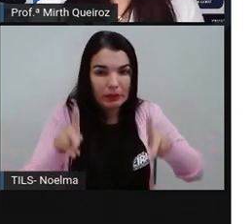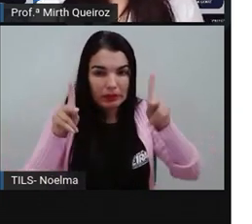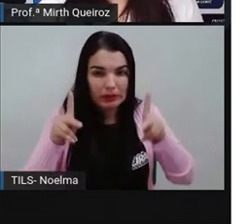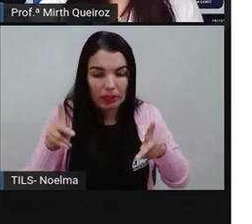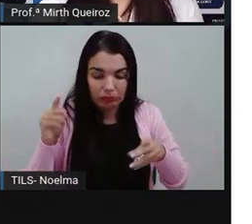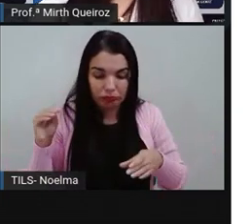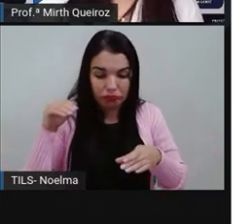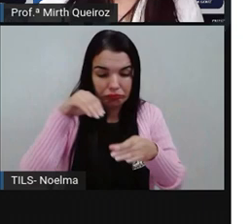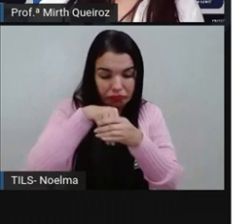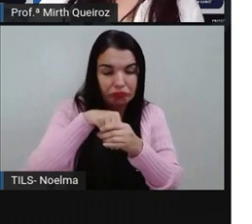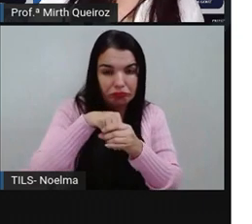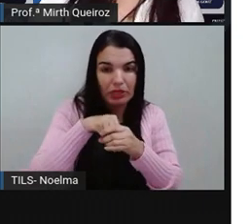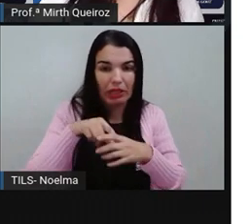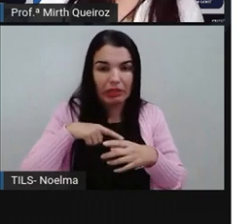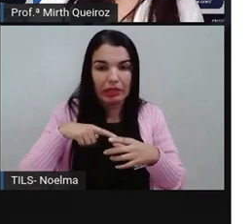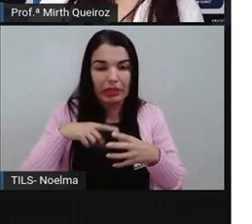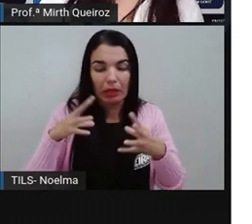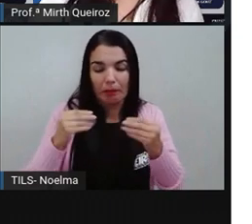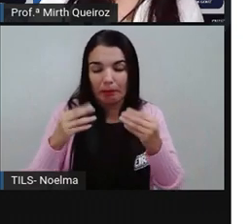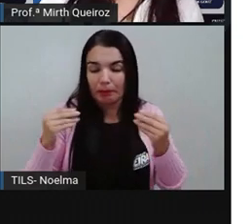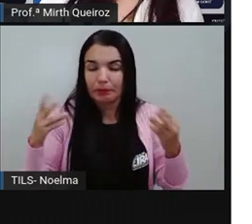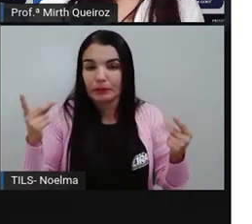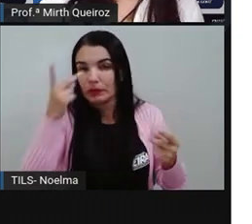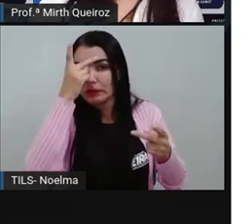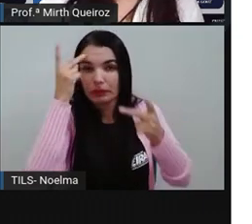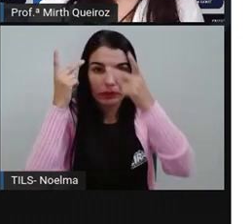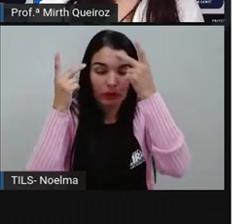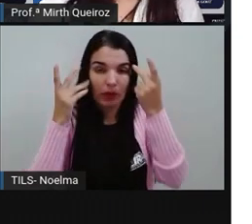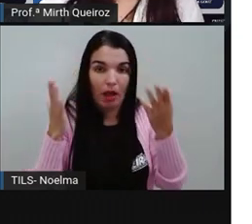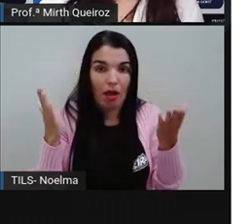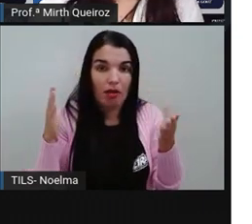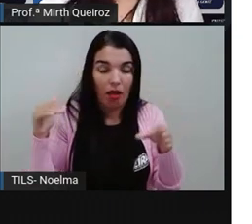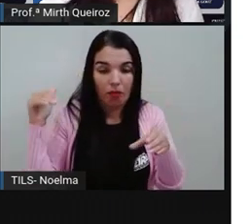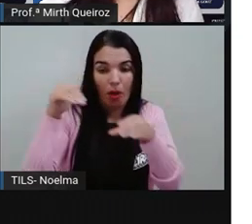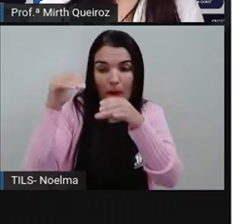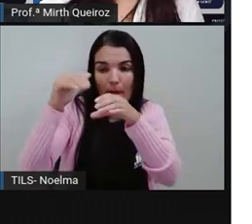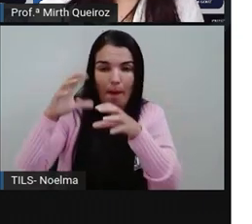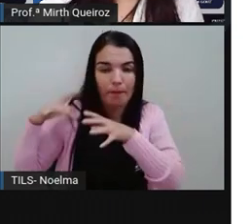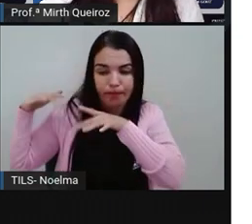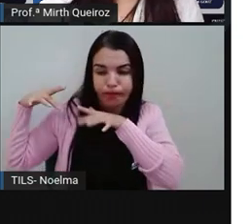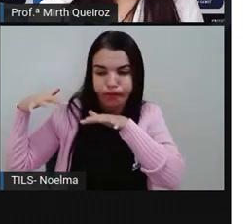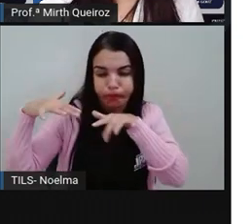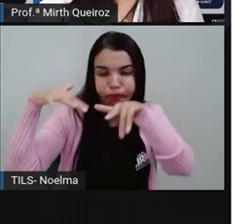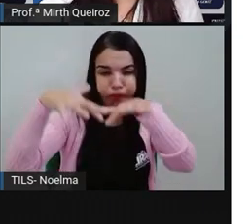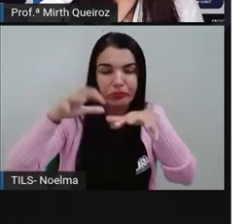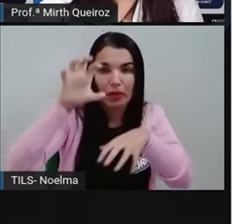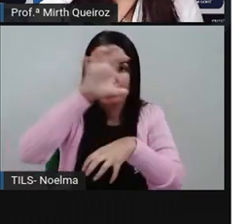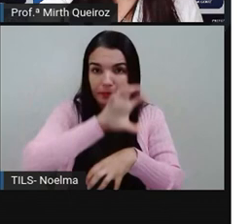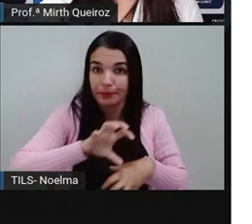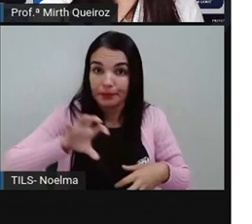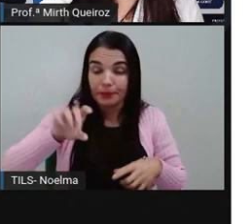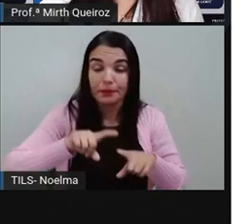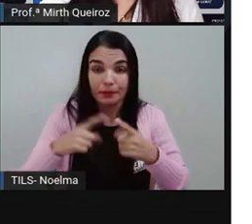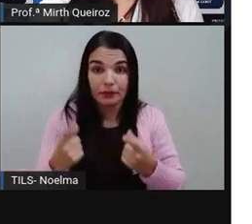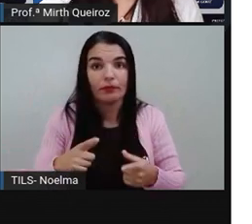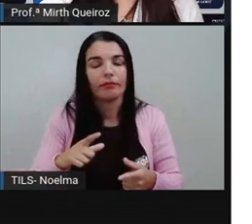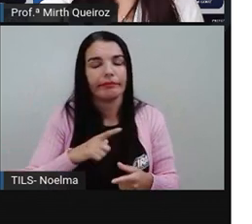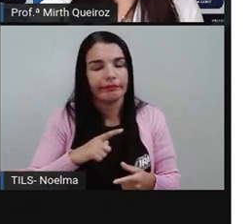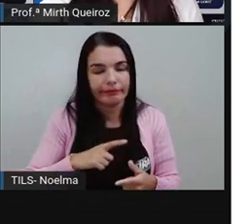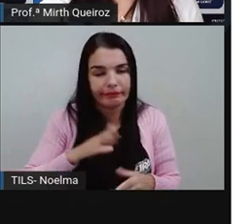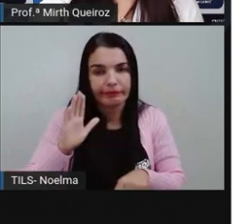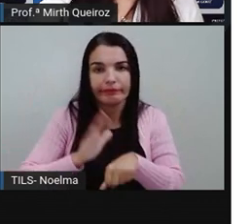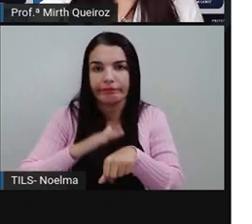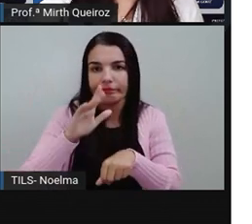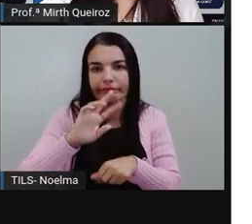demografia, né? No caso, ela é a que tem mais gente morando ali, habitando ali, aquela região. Ela também